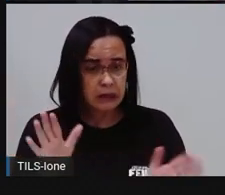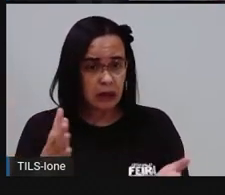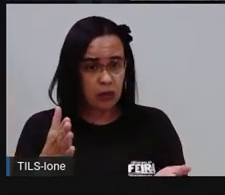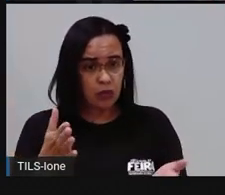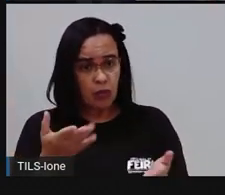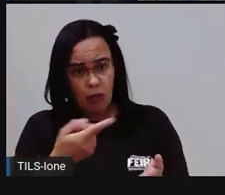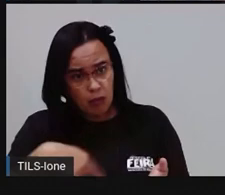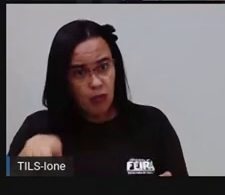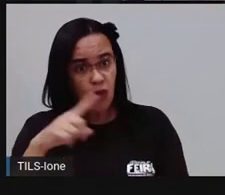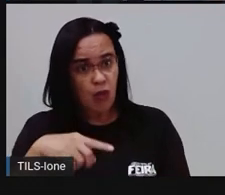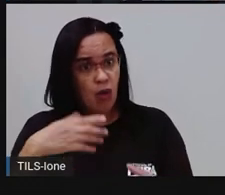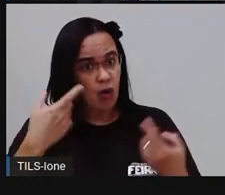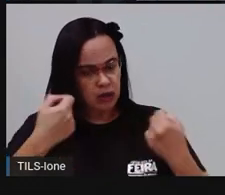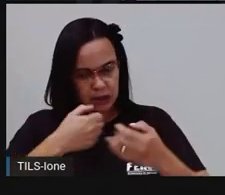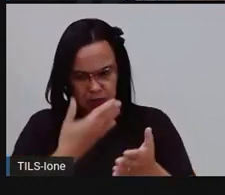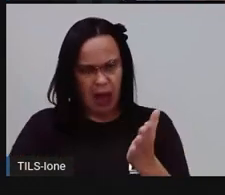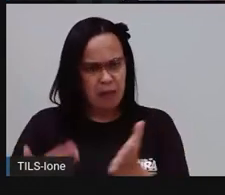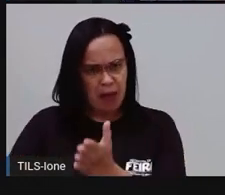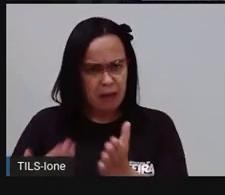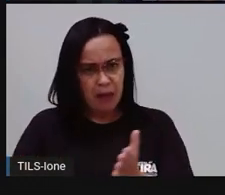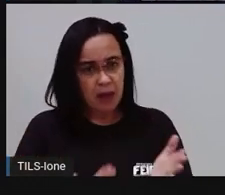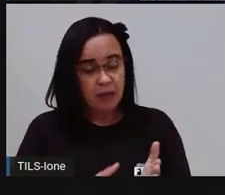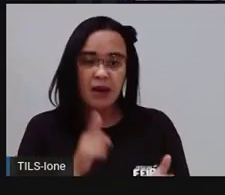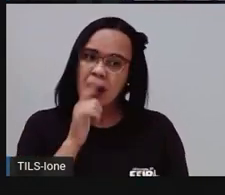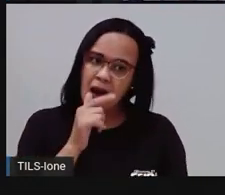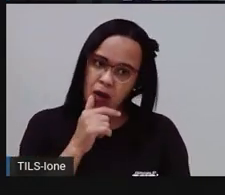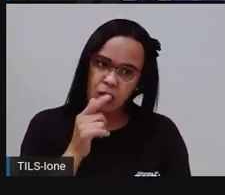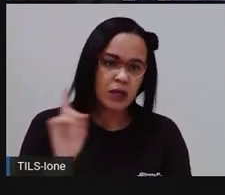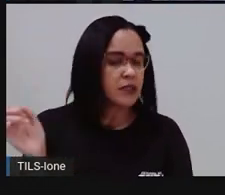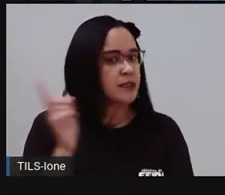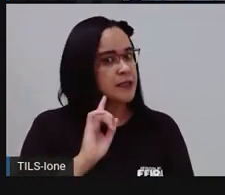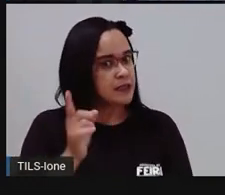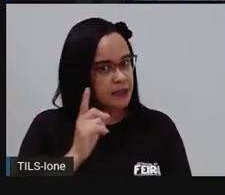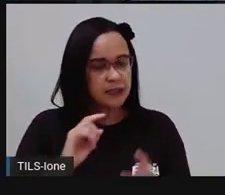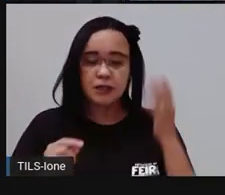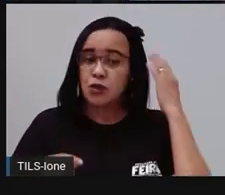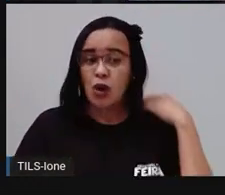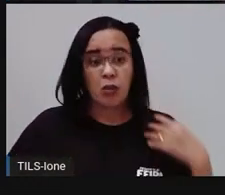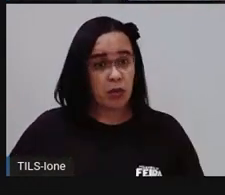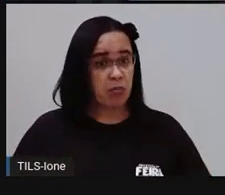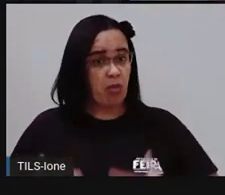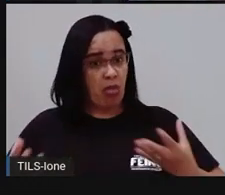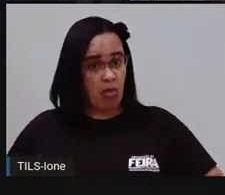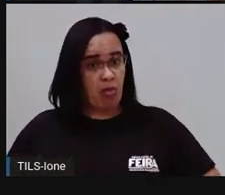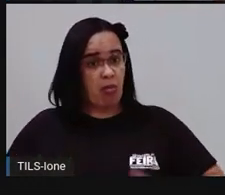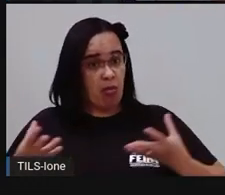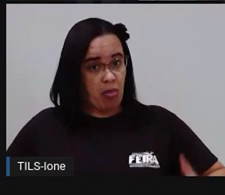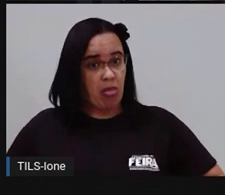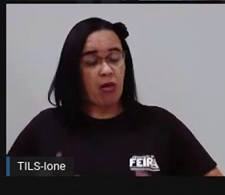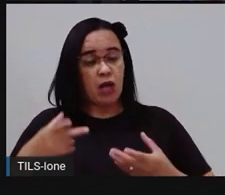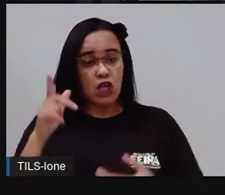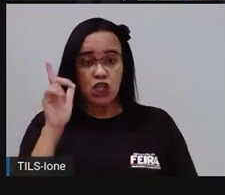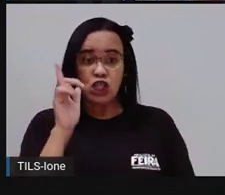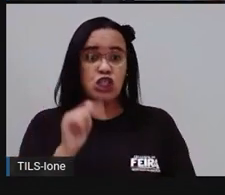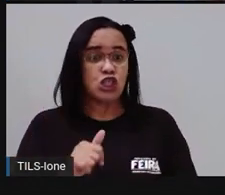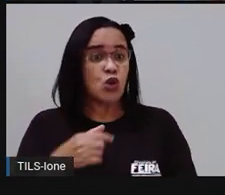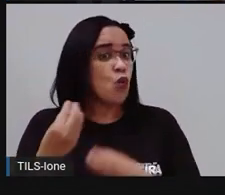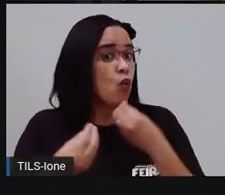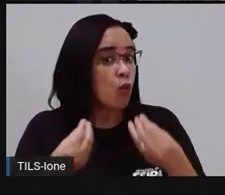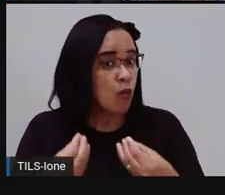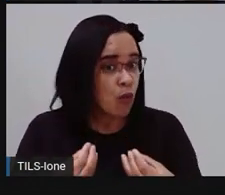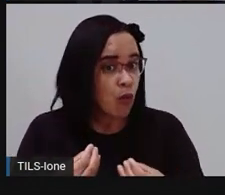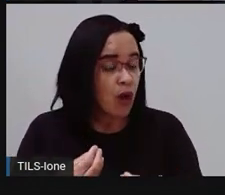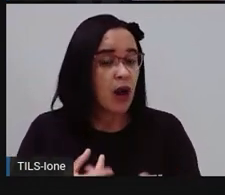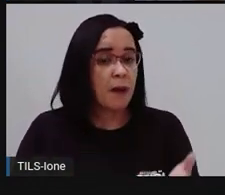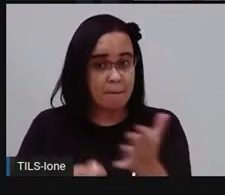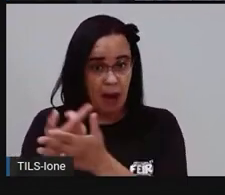bolso da gente vai reclamar, né? Quanto mais água você gasta, mais água, mais dinheiro você tem que pagar por ela, né?